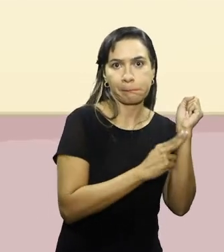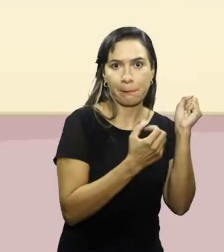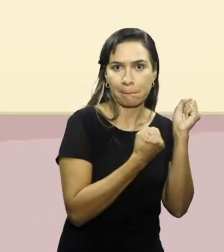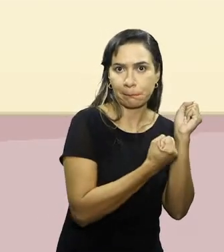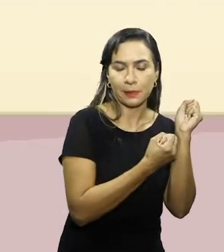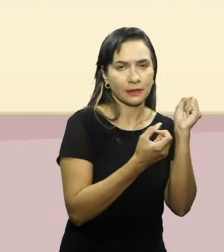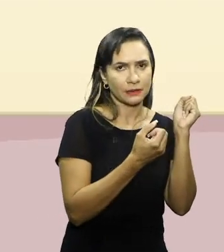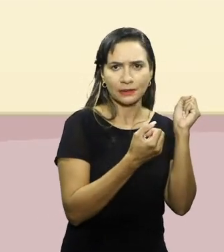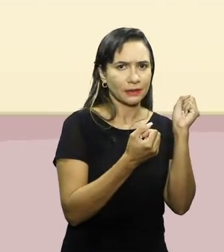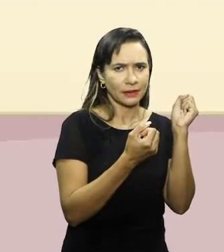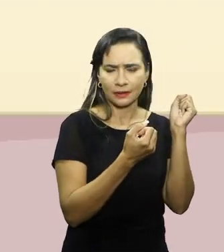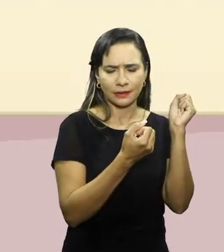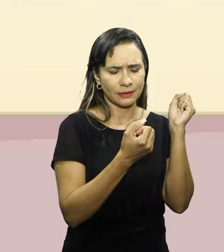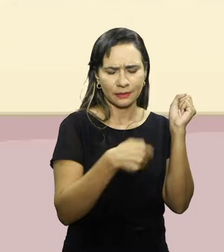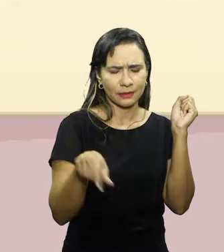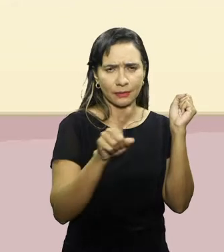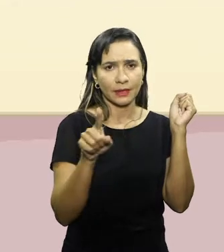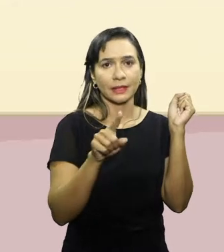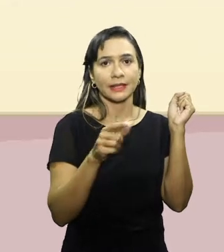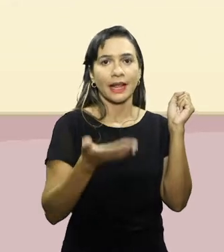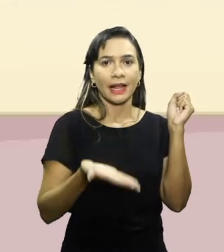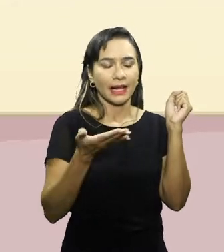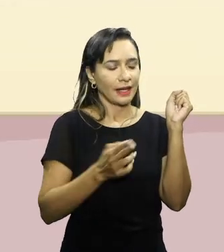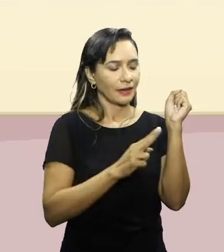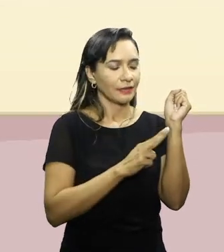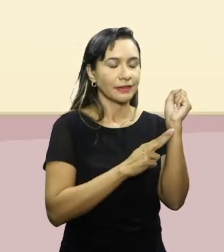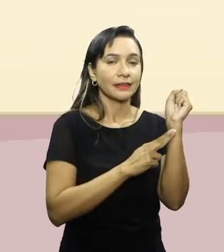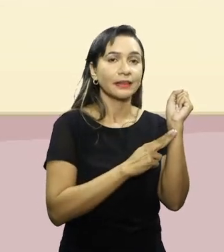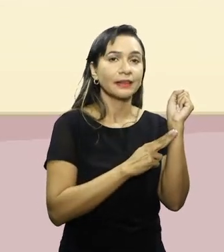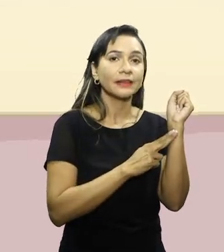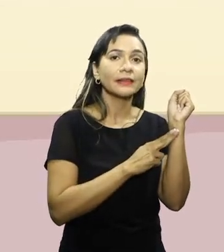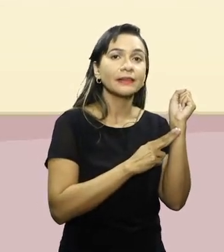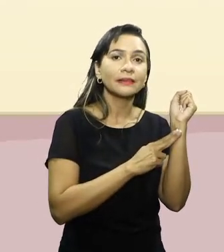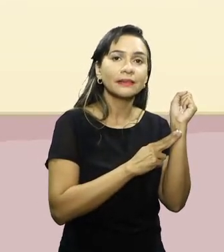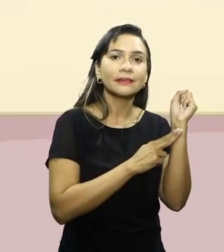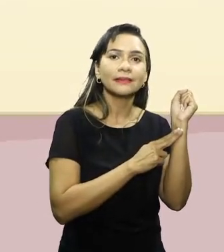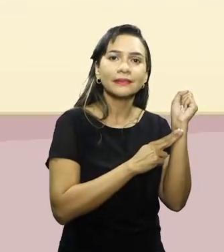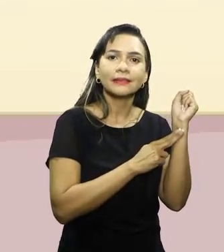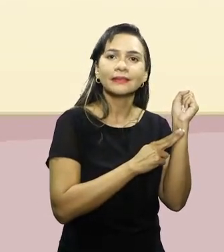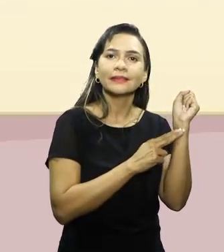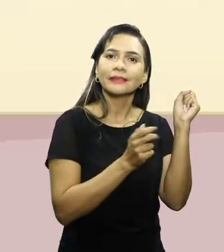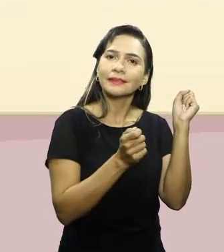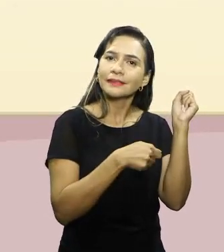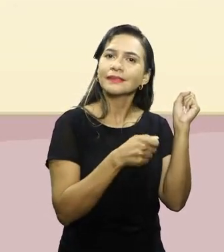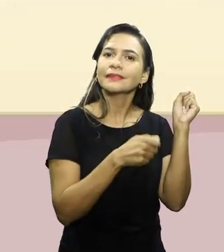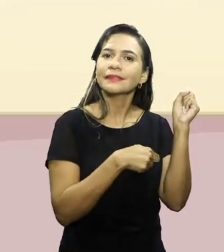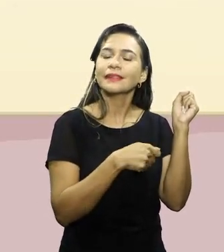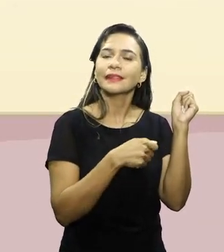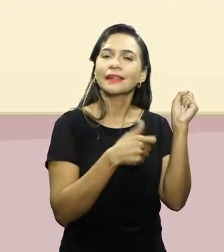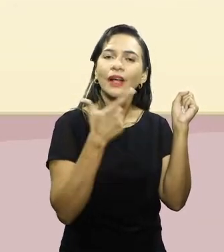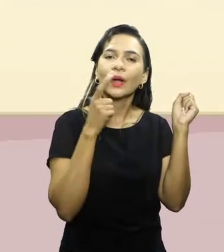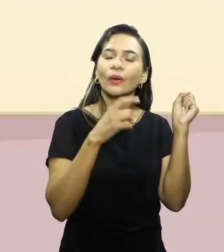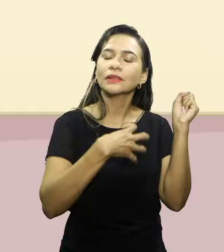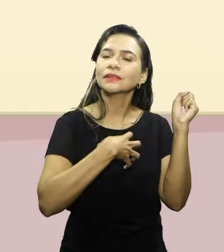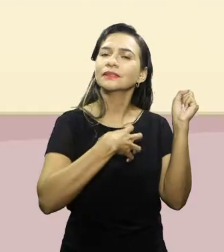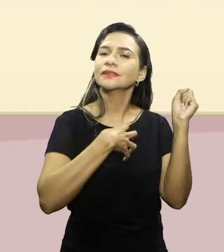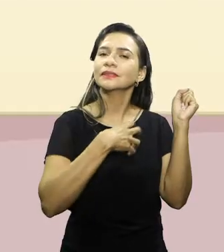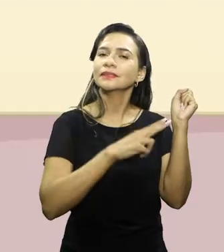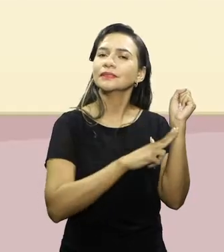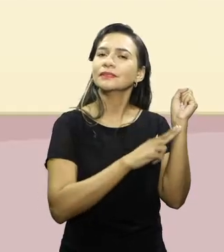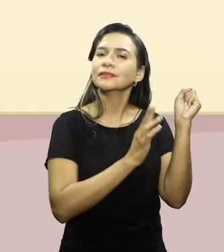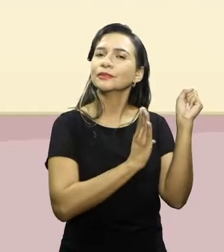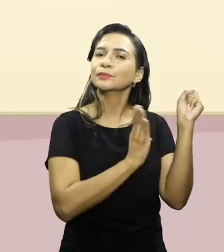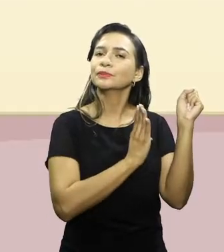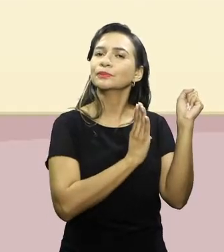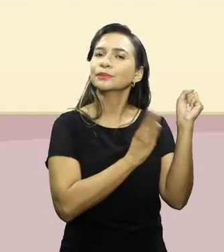Inicia com a pressão leve. Não está sentindo, vai levemente apertando um pouco mais até chegar o momento que você vai sentir a